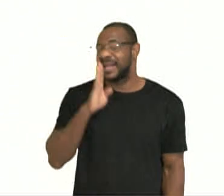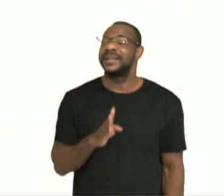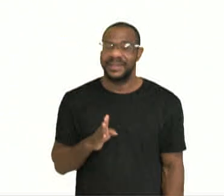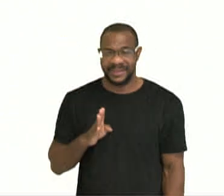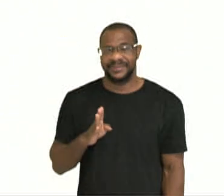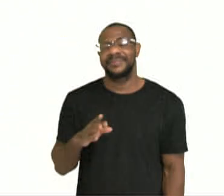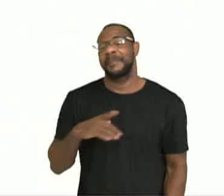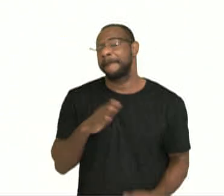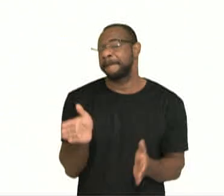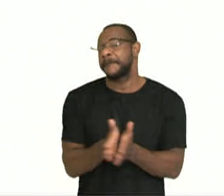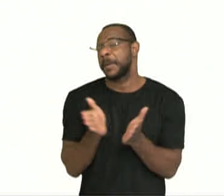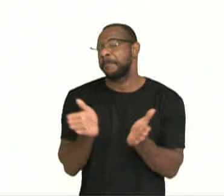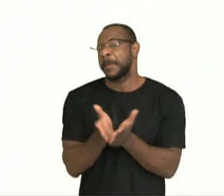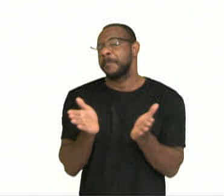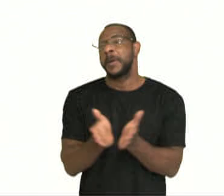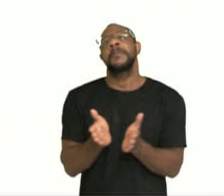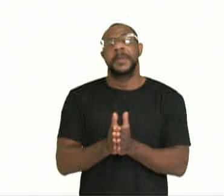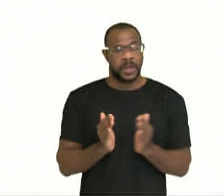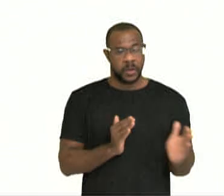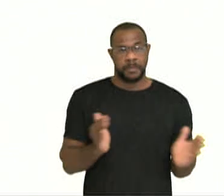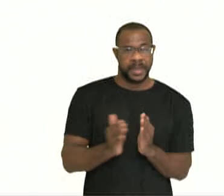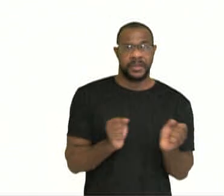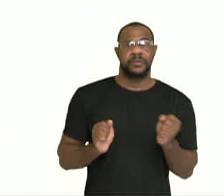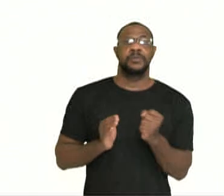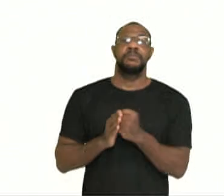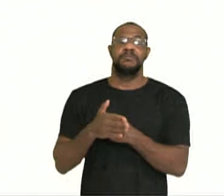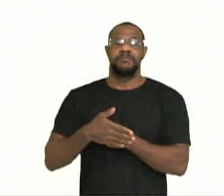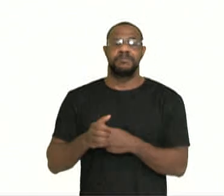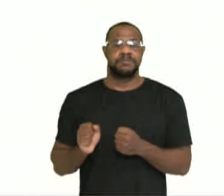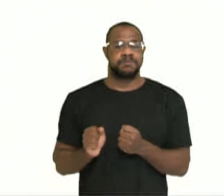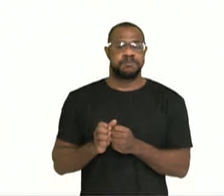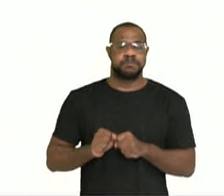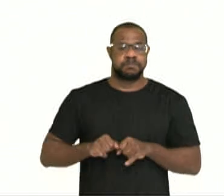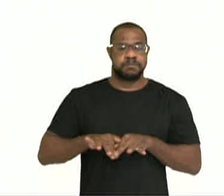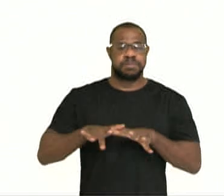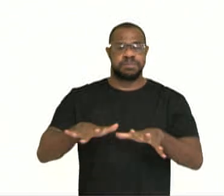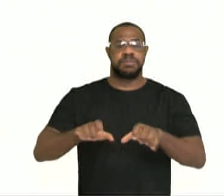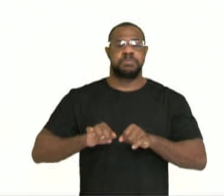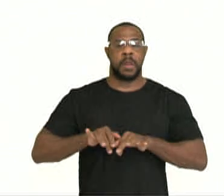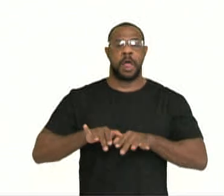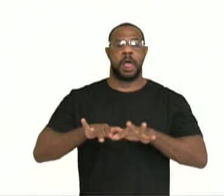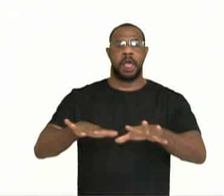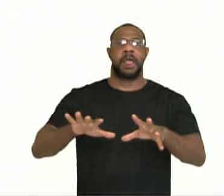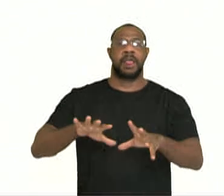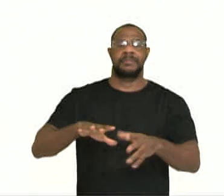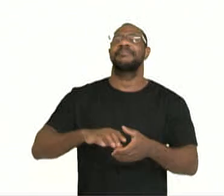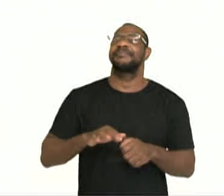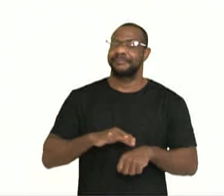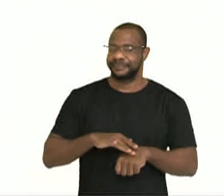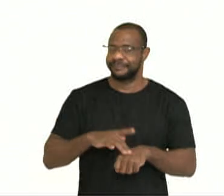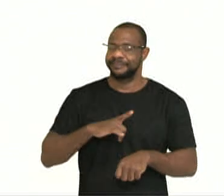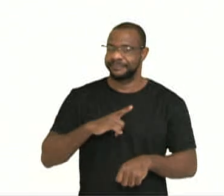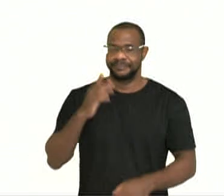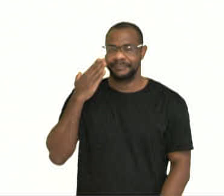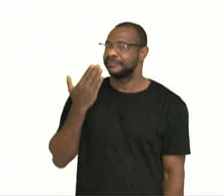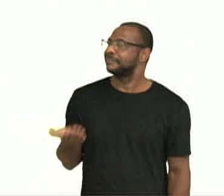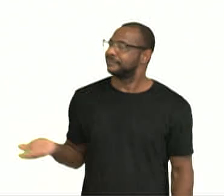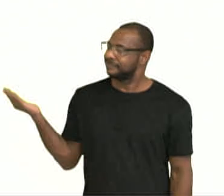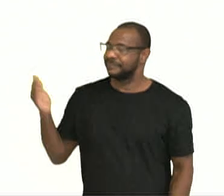muito a questão da qualidade de vida da população e, portanto, coloca um número maior de pessoas na